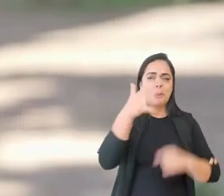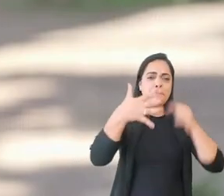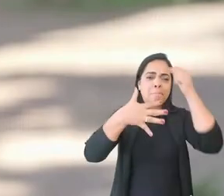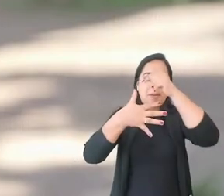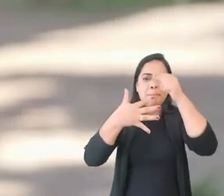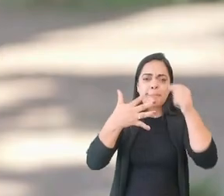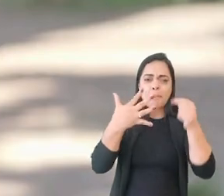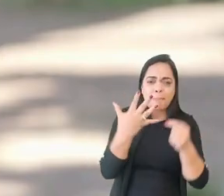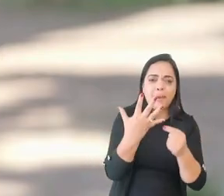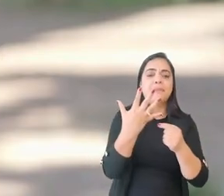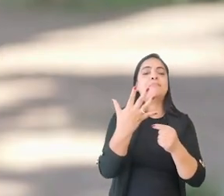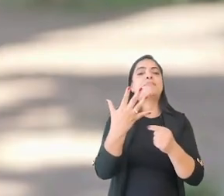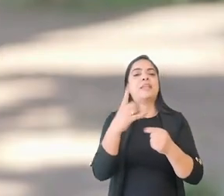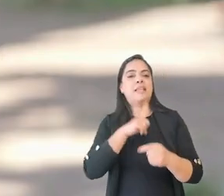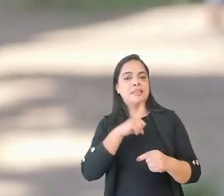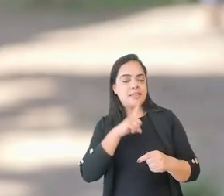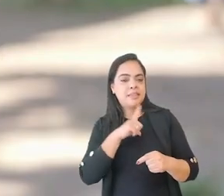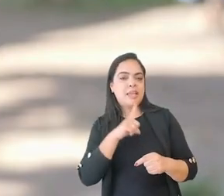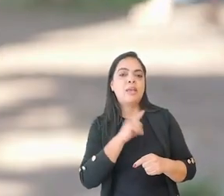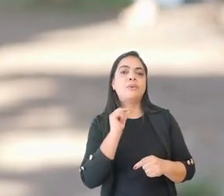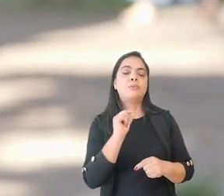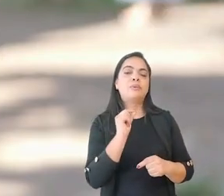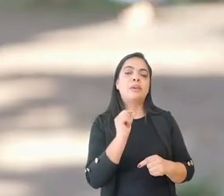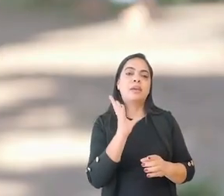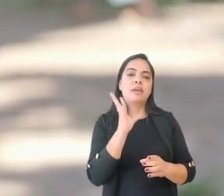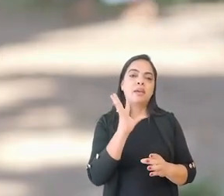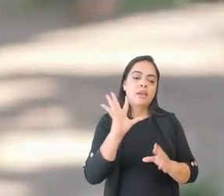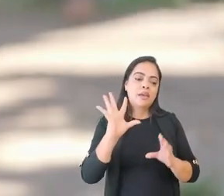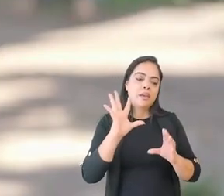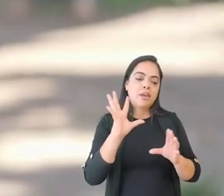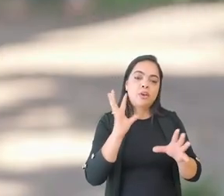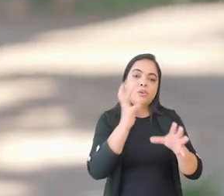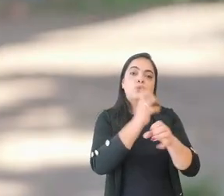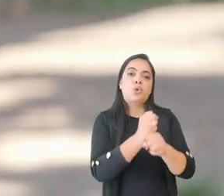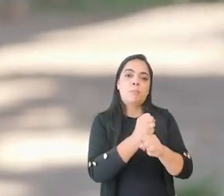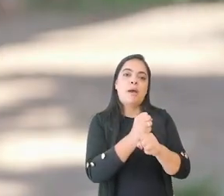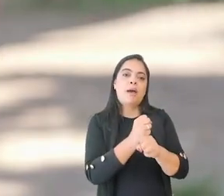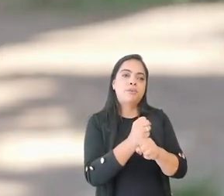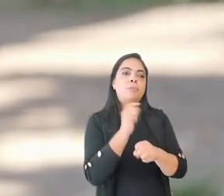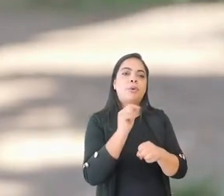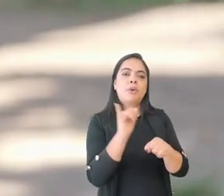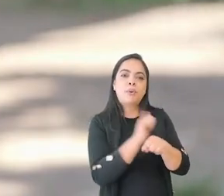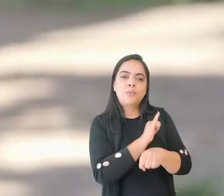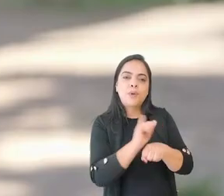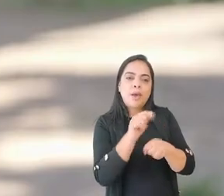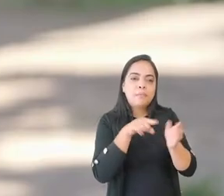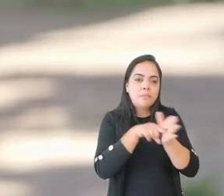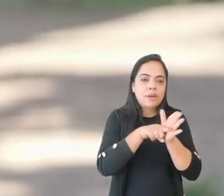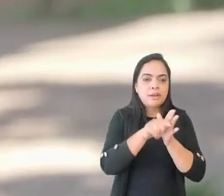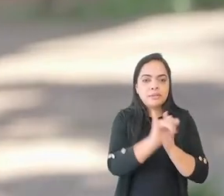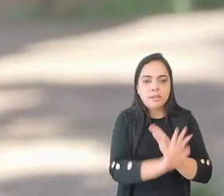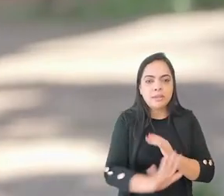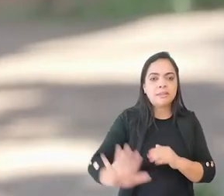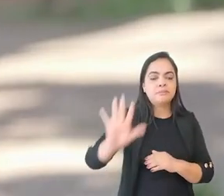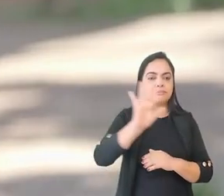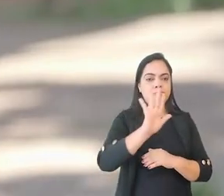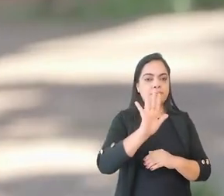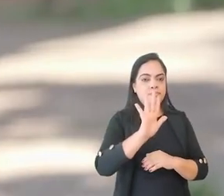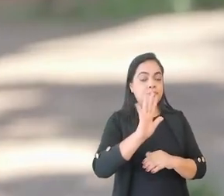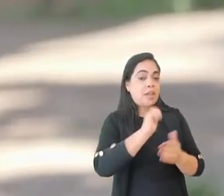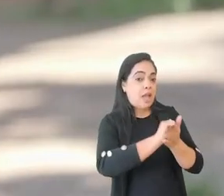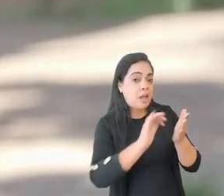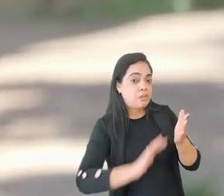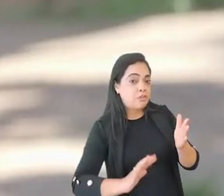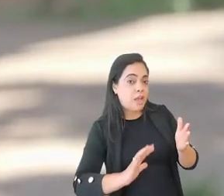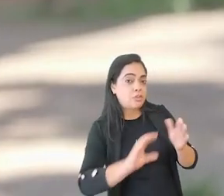disciplinas vão formar um kit de ferramentas para o analista internacional. As atividades